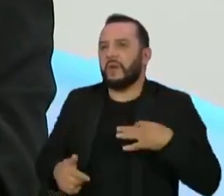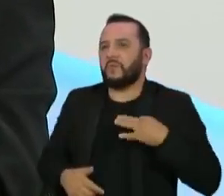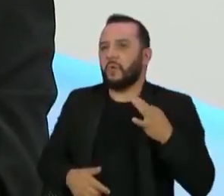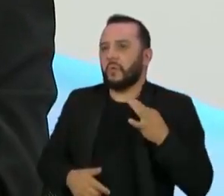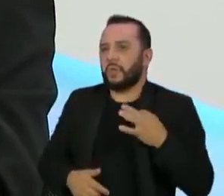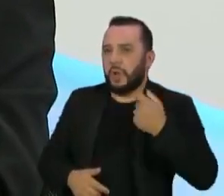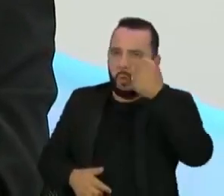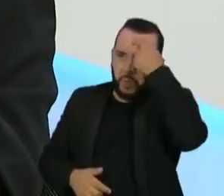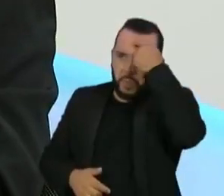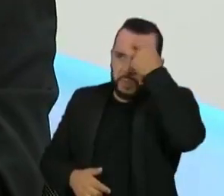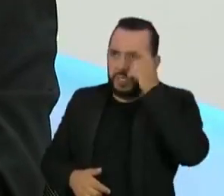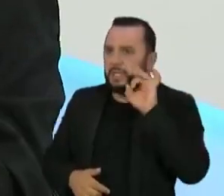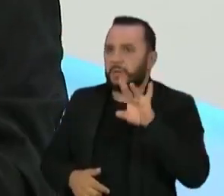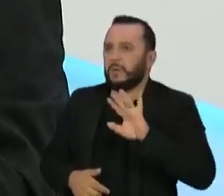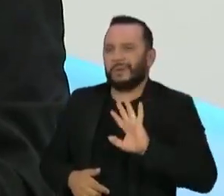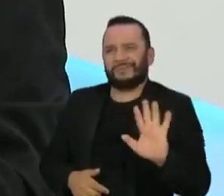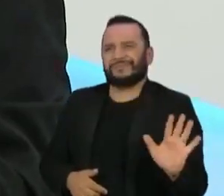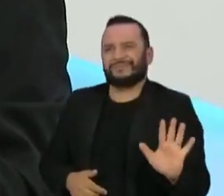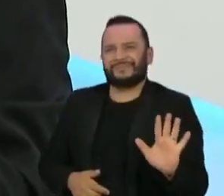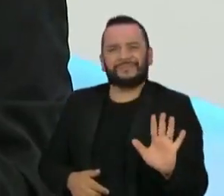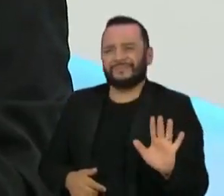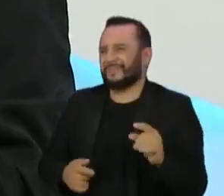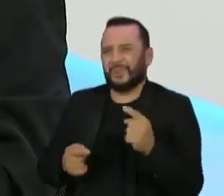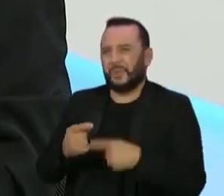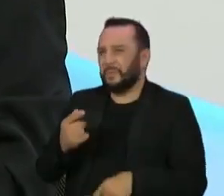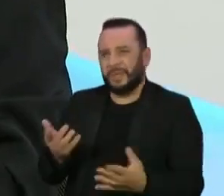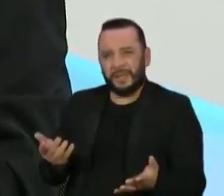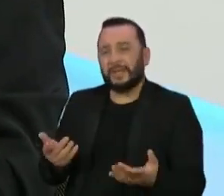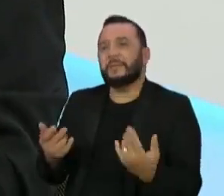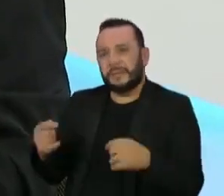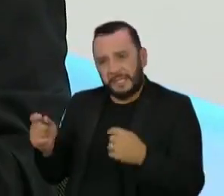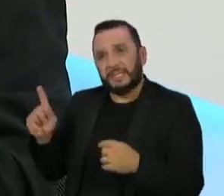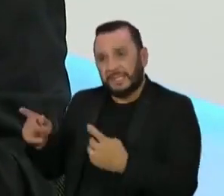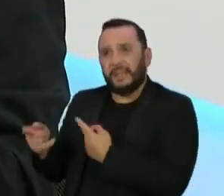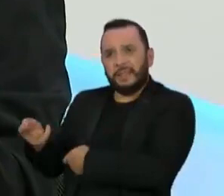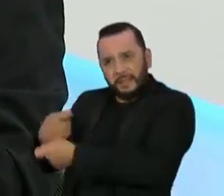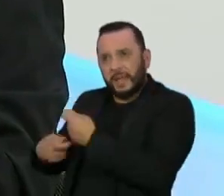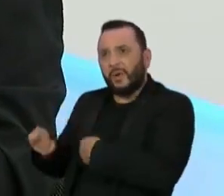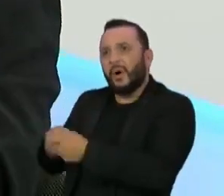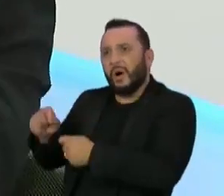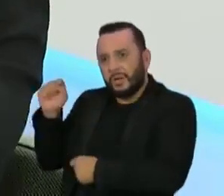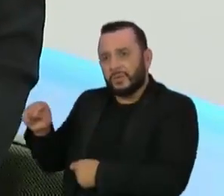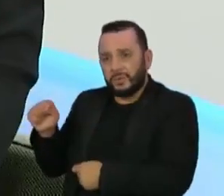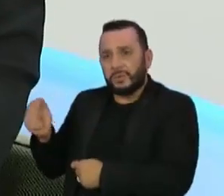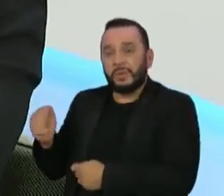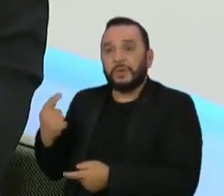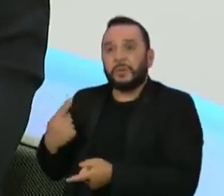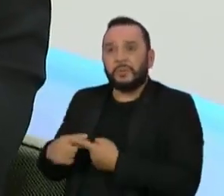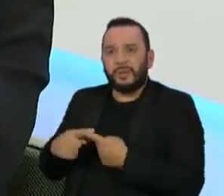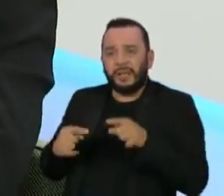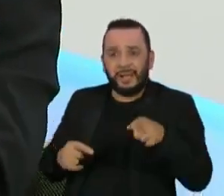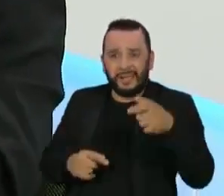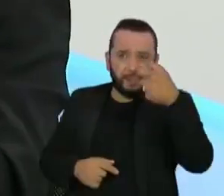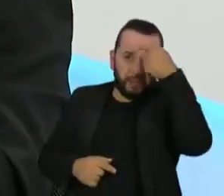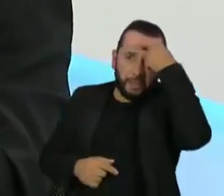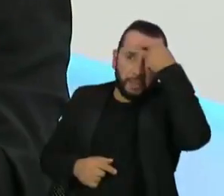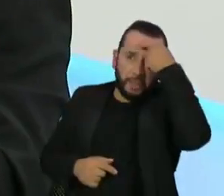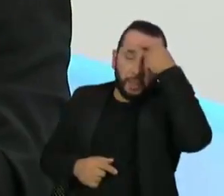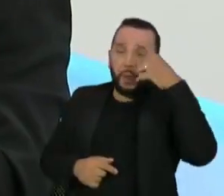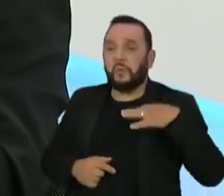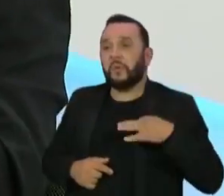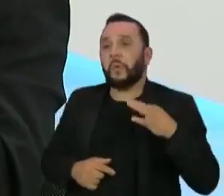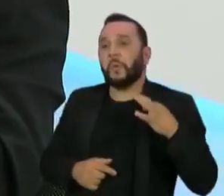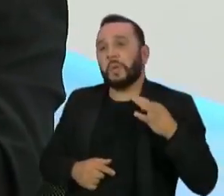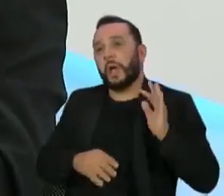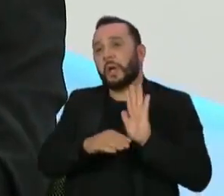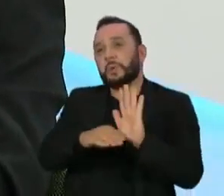paralelo. Mercado paralelo. Por quê? Porque ele nunca tem as condições de governança do mercado regulado. Ele nunca tem